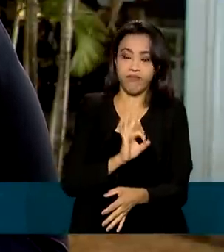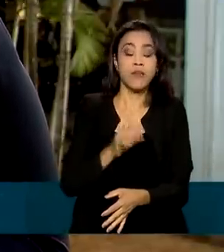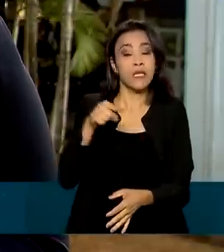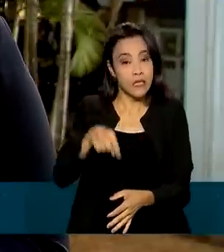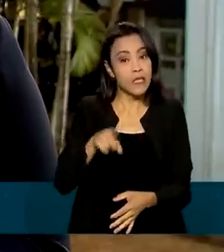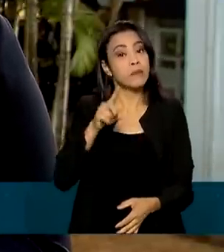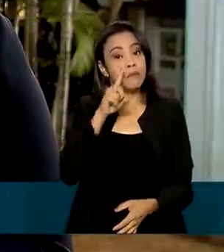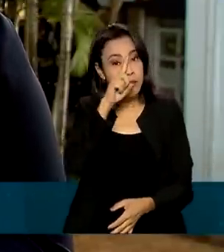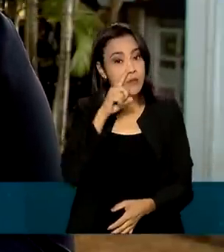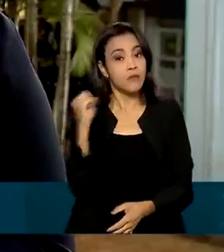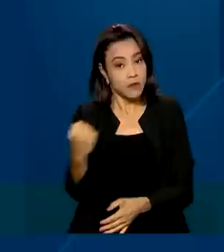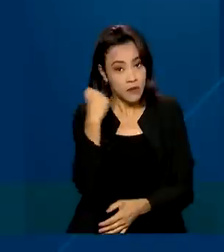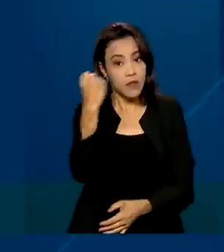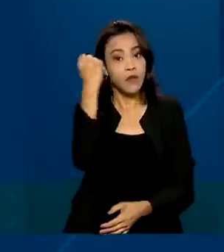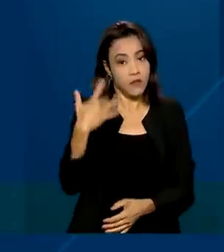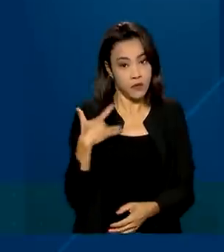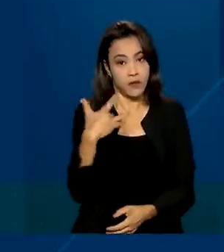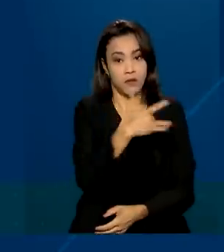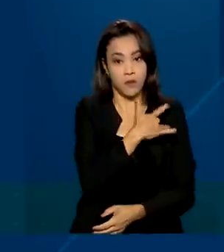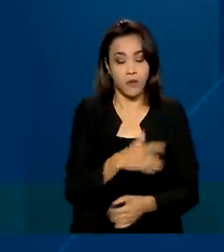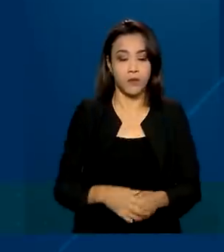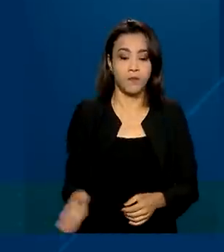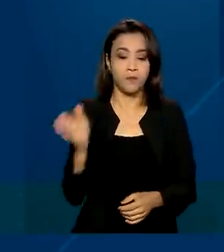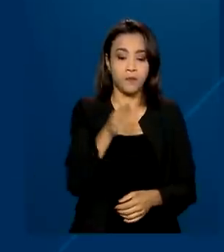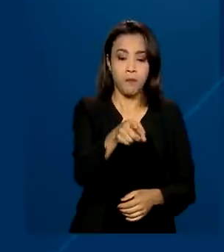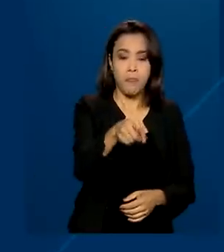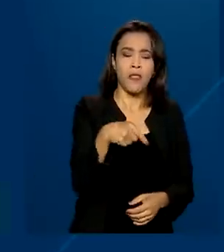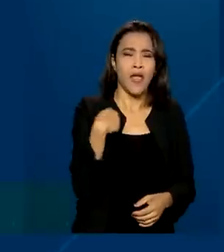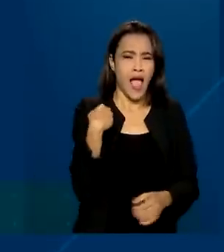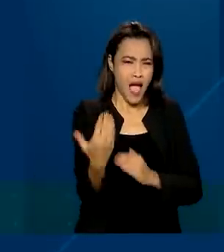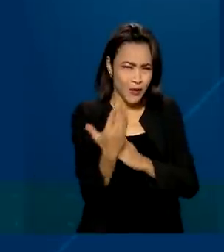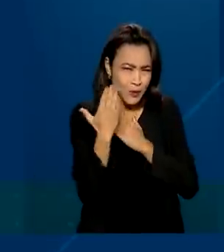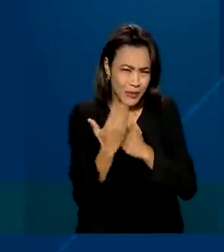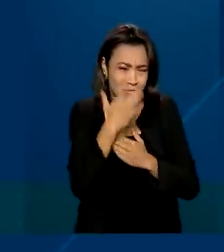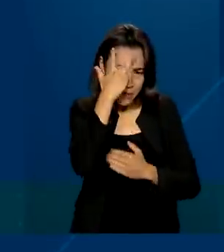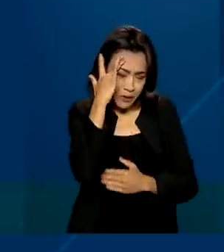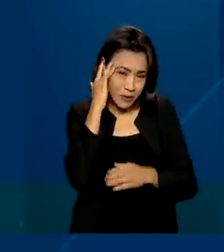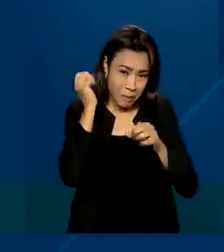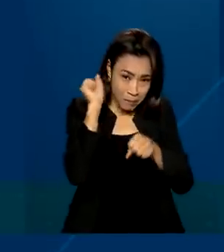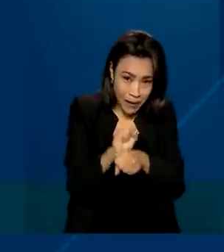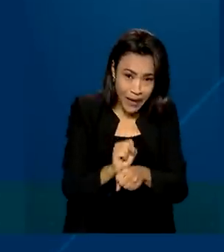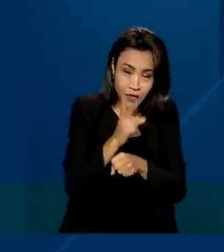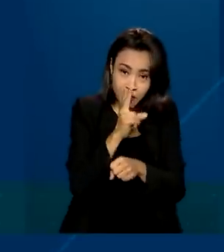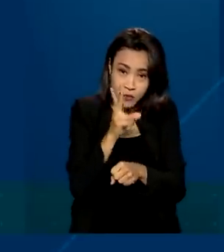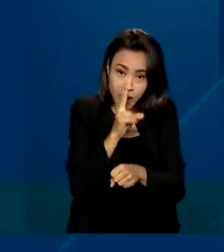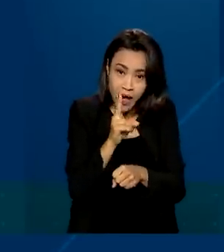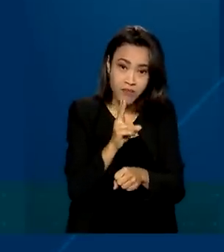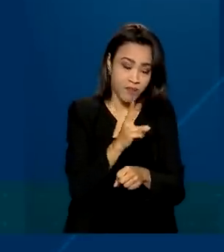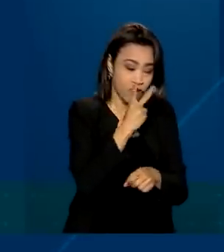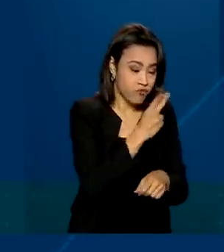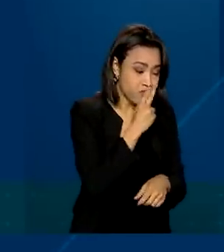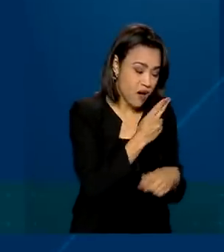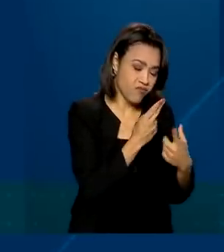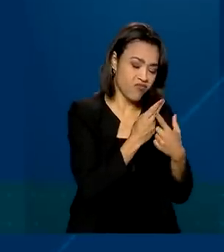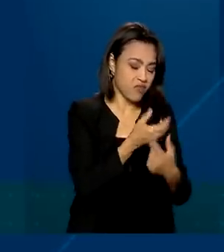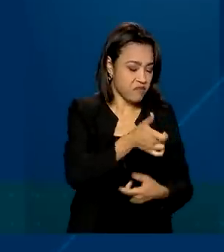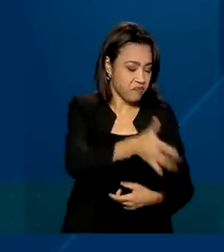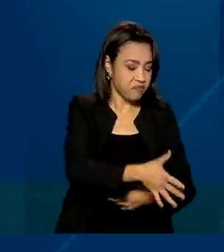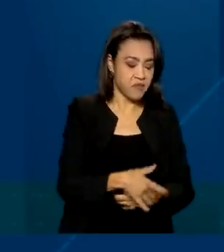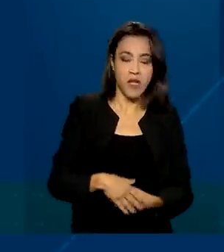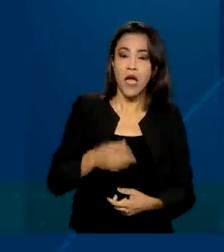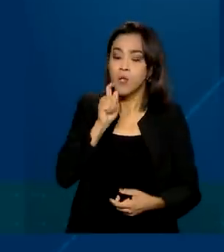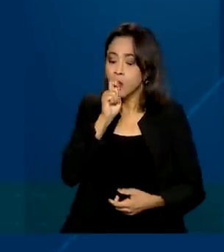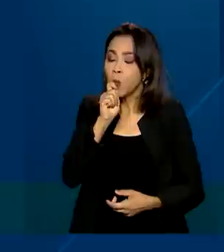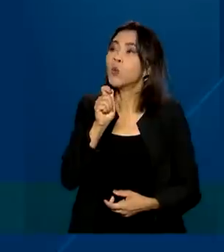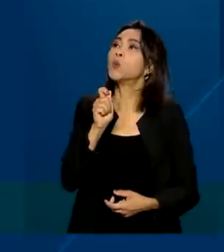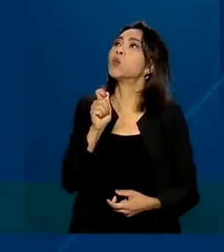riscos graves à saúde. Eles não são eficazes para ajudar as pessoas a pararem de fumar. Ao contrário, eles estão estimulando pessoas que nunca fumaram